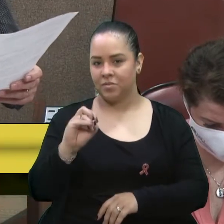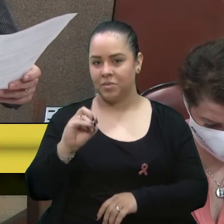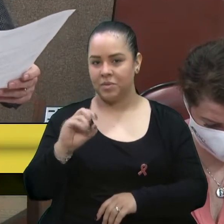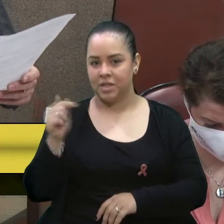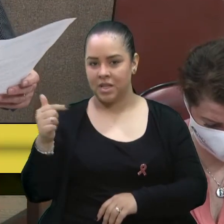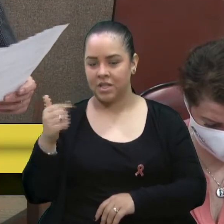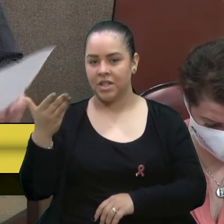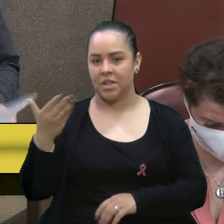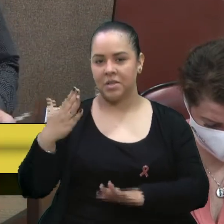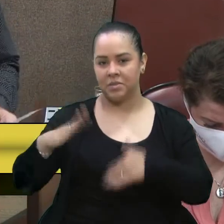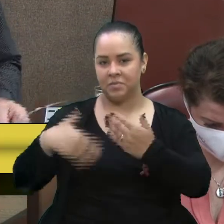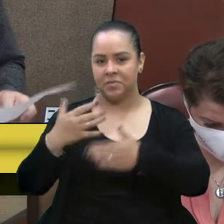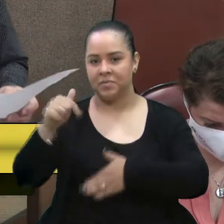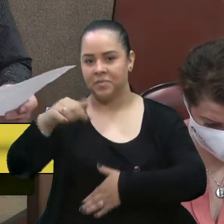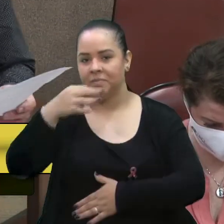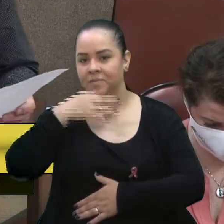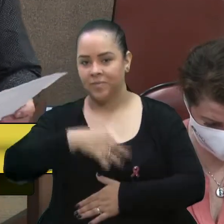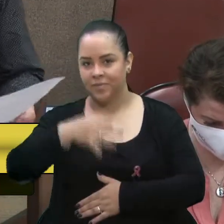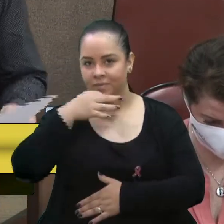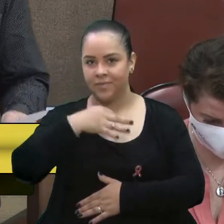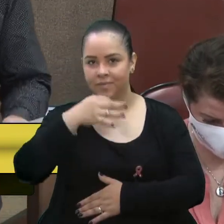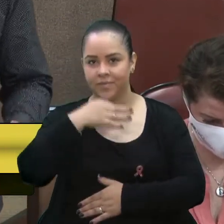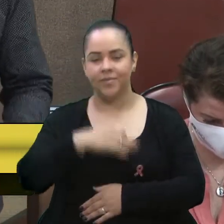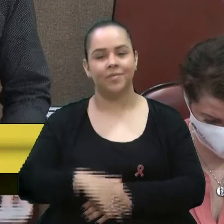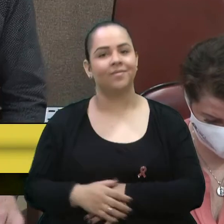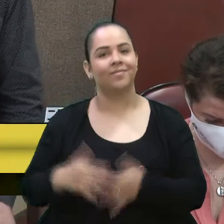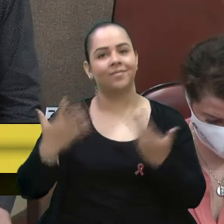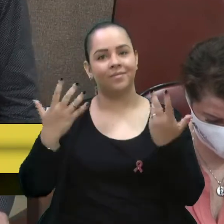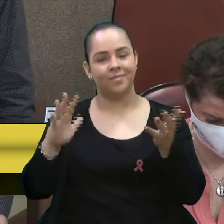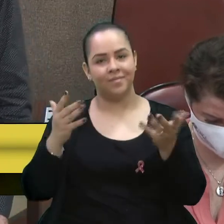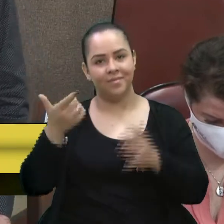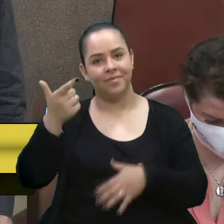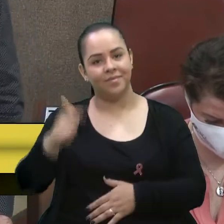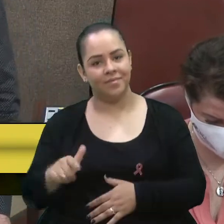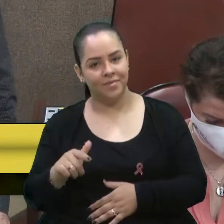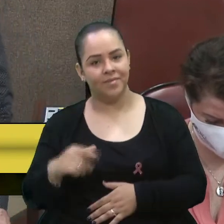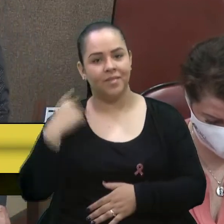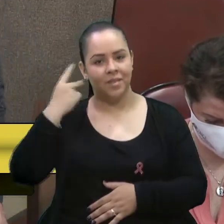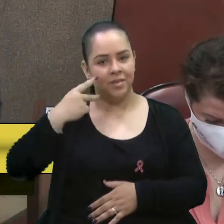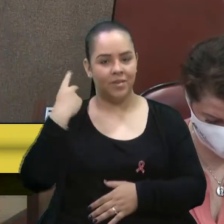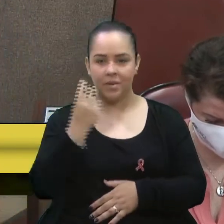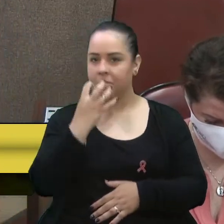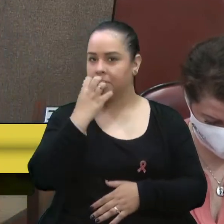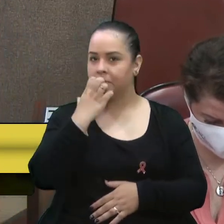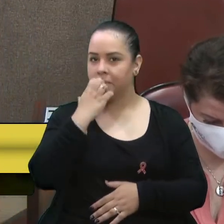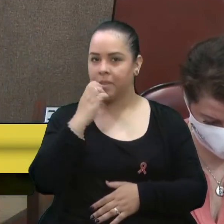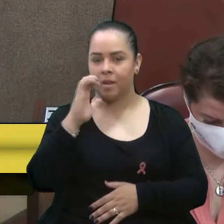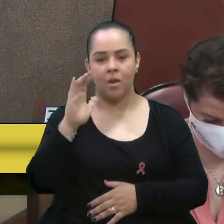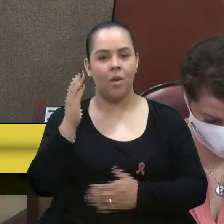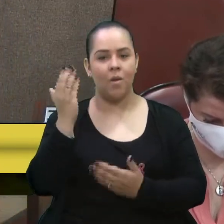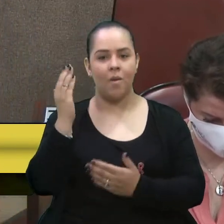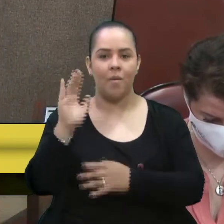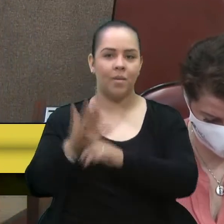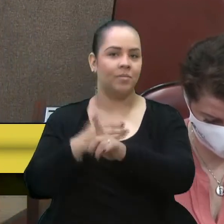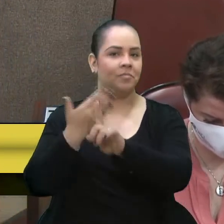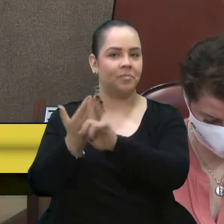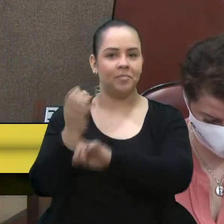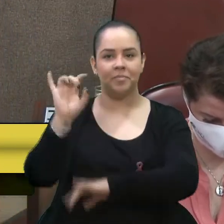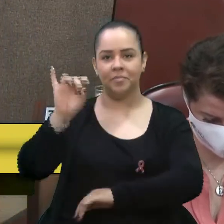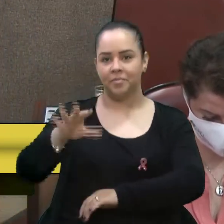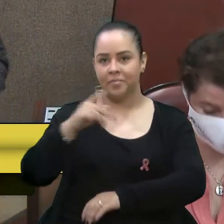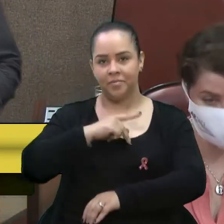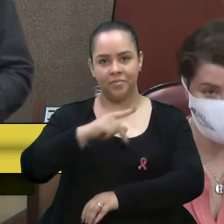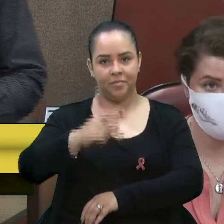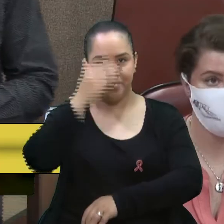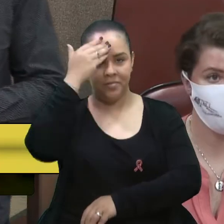desenvolve aqui em Caxias do Sul. Parabéns novamente, vereador Camiles, pela homenagem. Era isso, senhor presidente. Meu muito